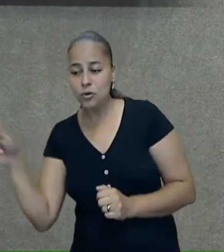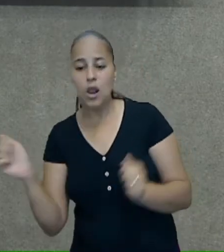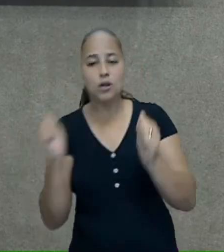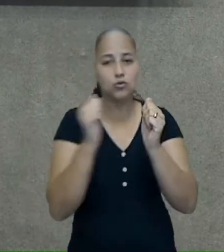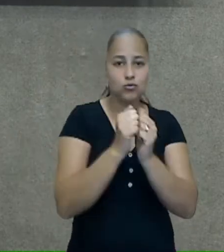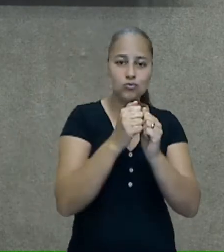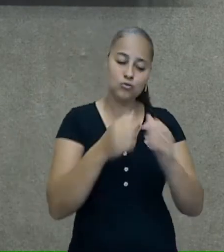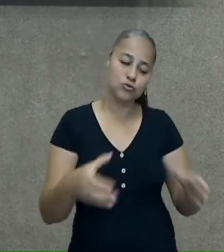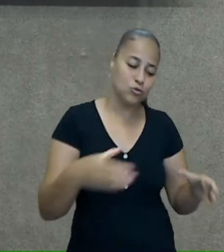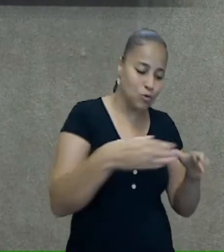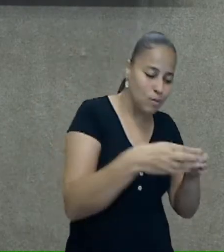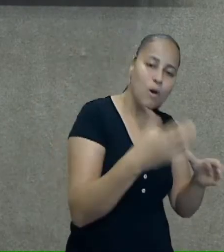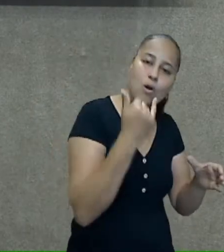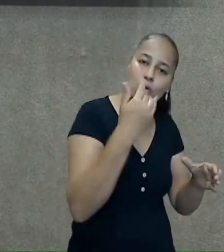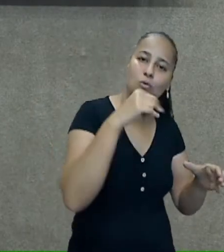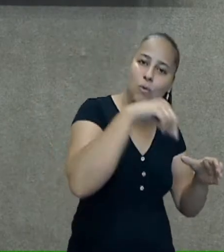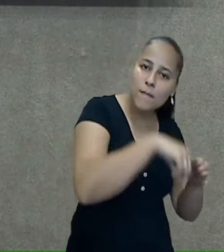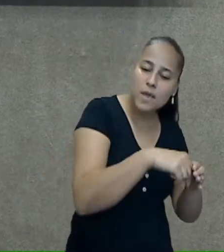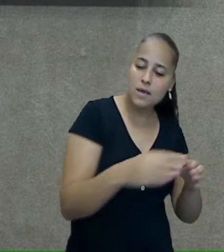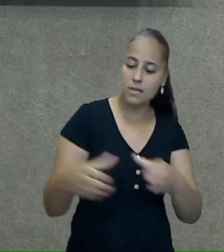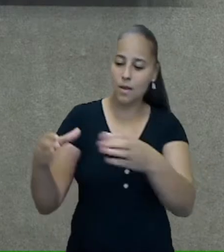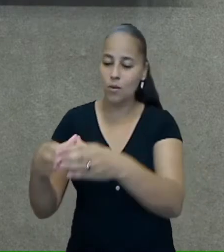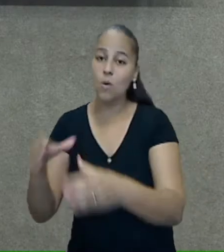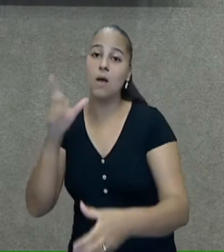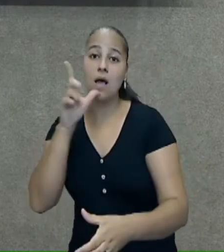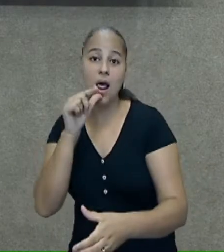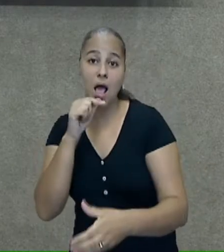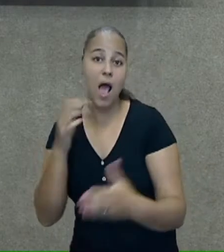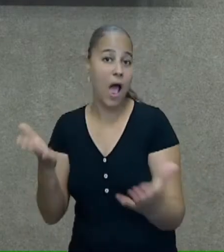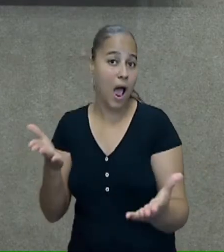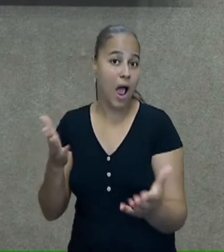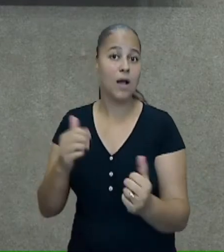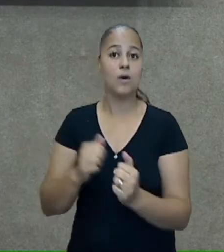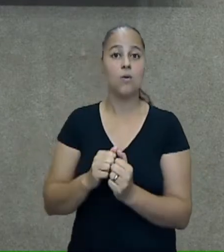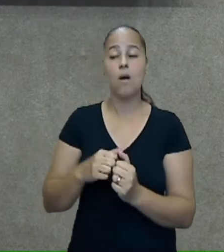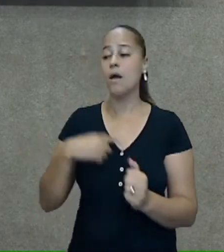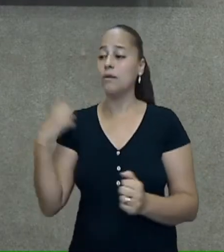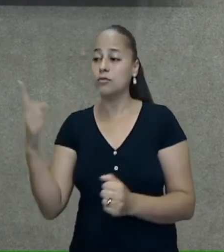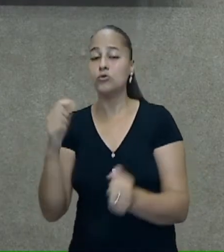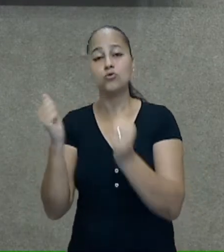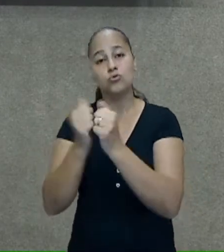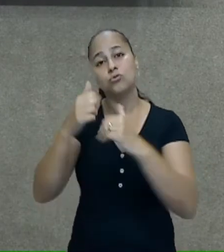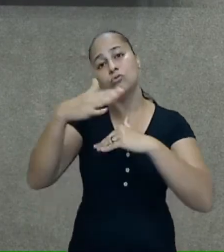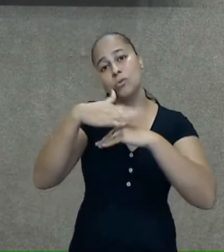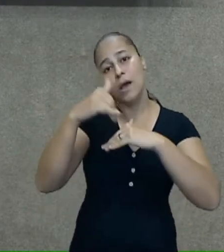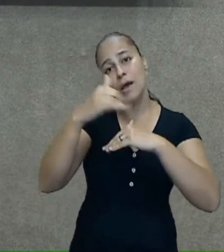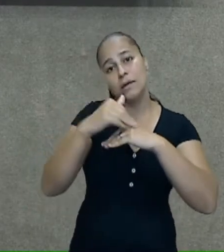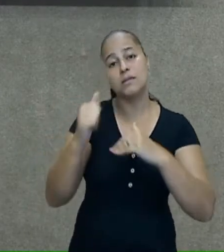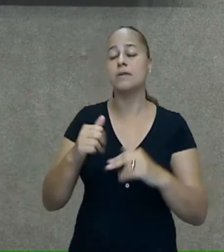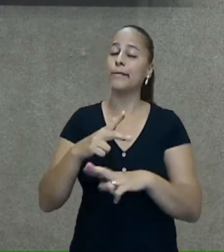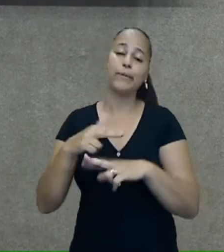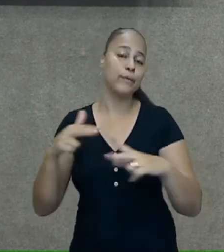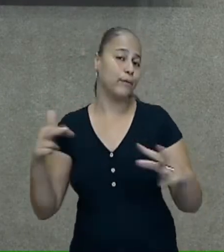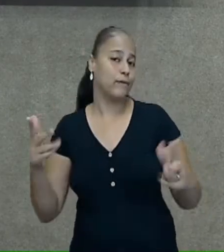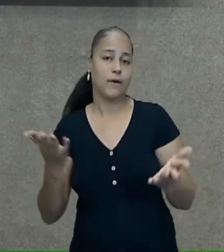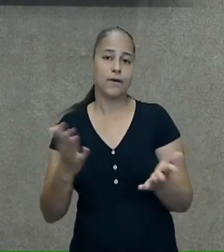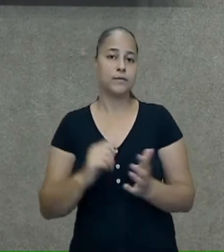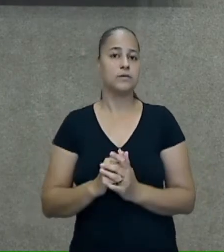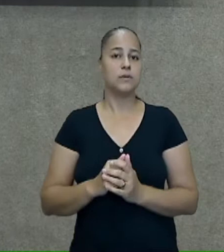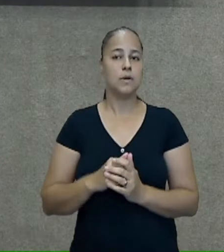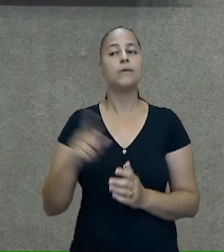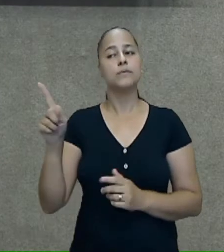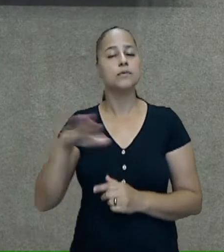humano para o seu dia a dia. Alimentação, acompanhamento. Então, esses